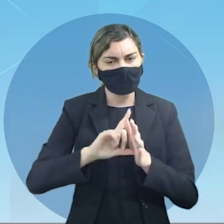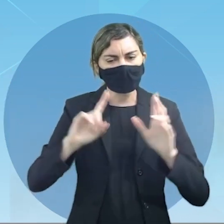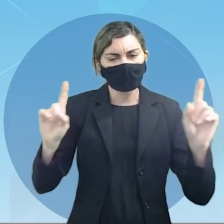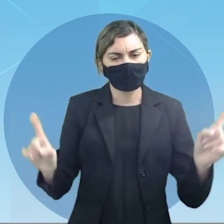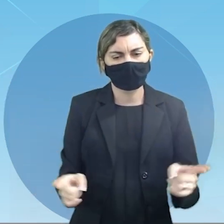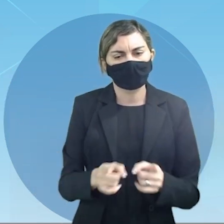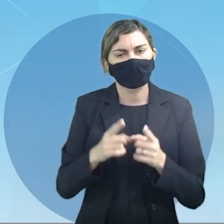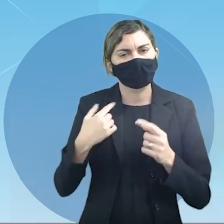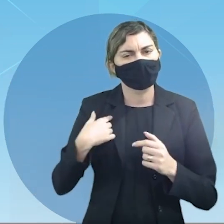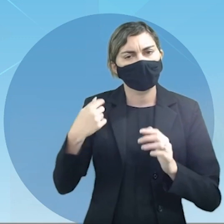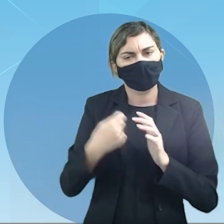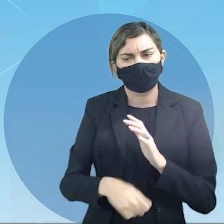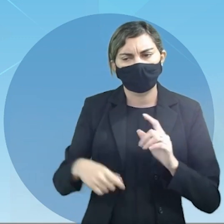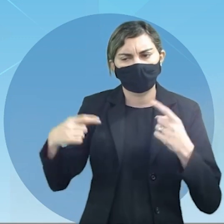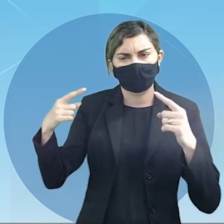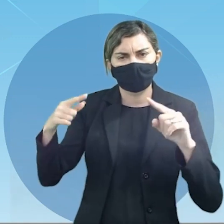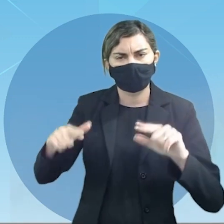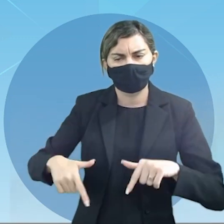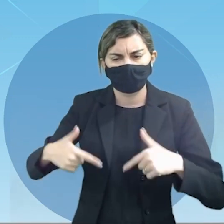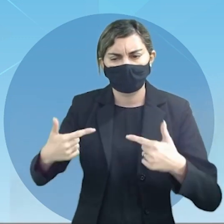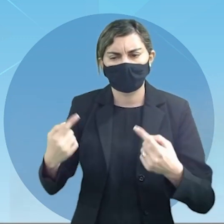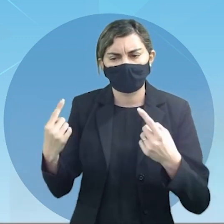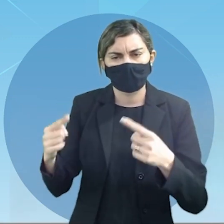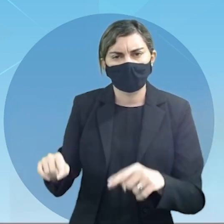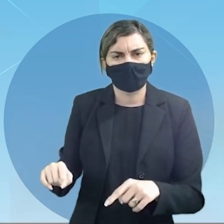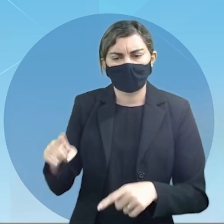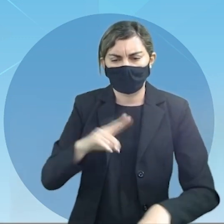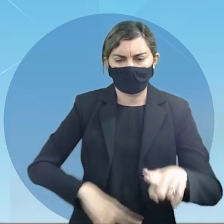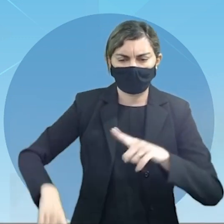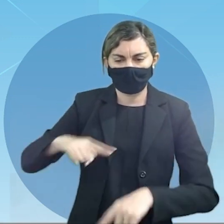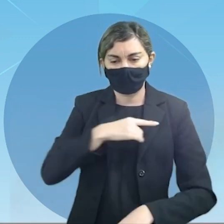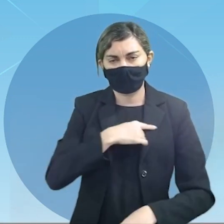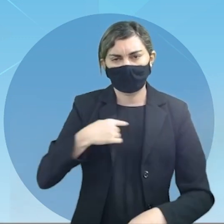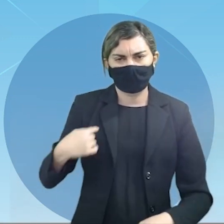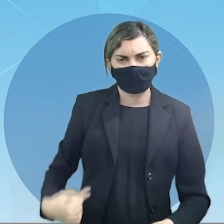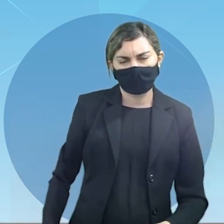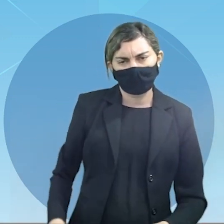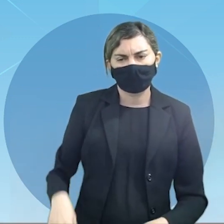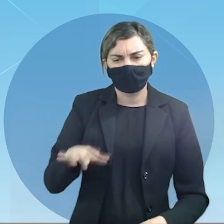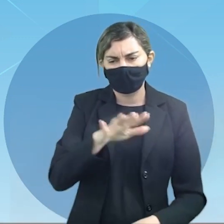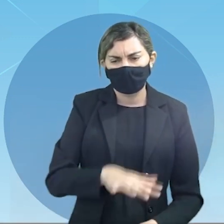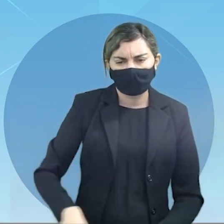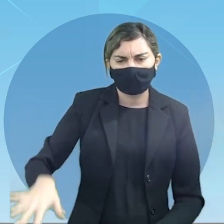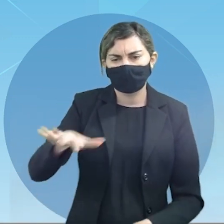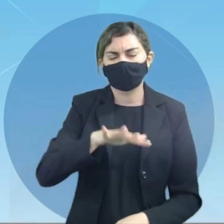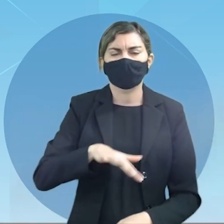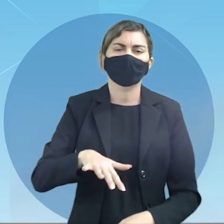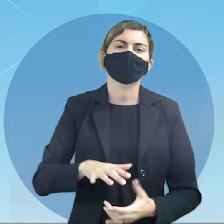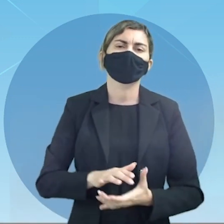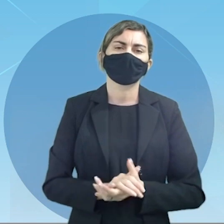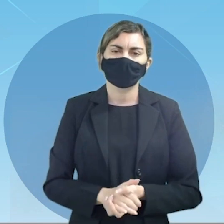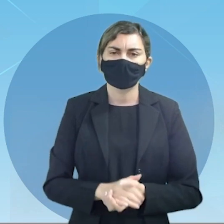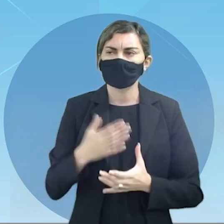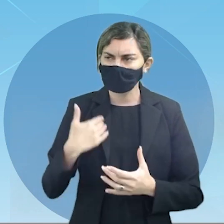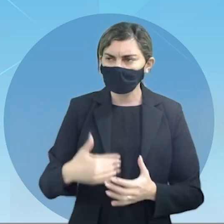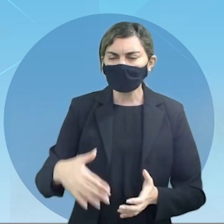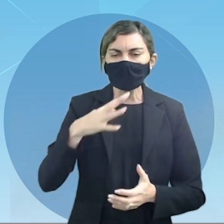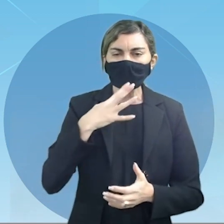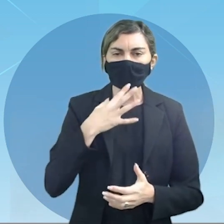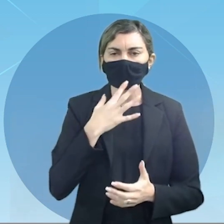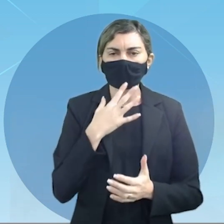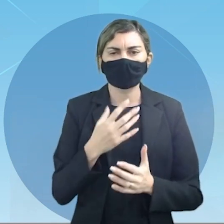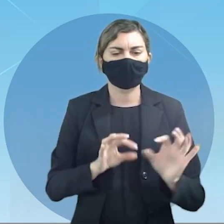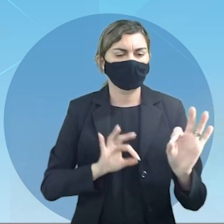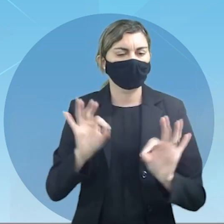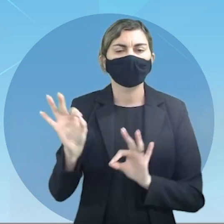que ele vai lutar contra o que a dominação chinesa nessa região agora vamos lá vamos conhecer um pouco